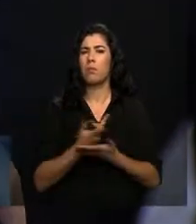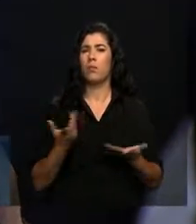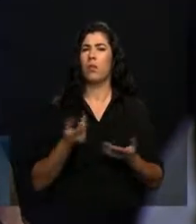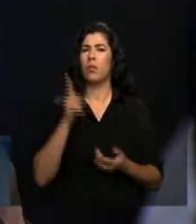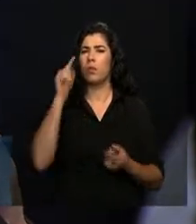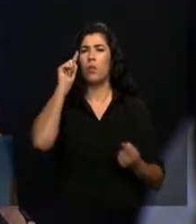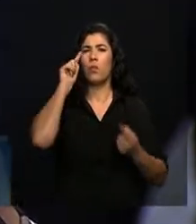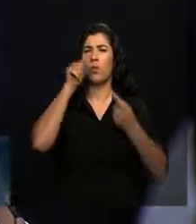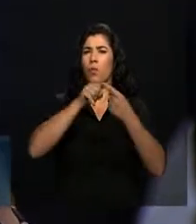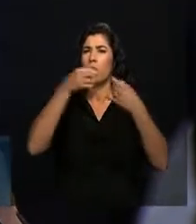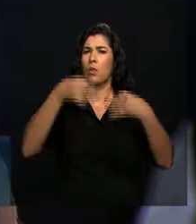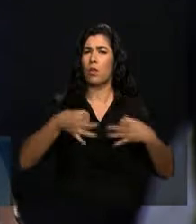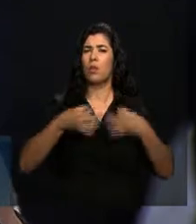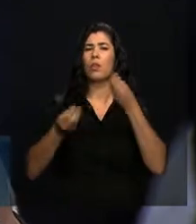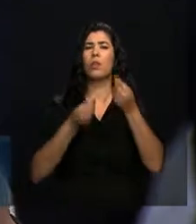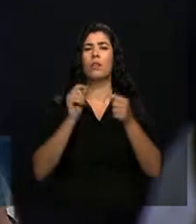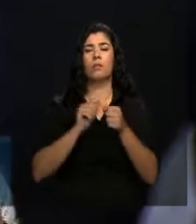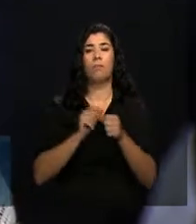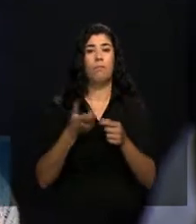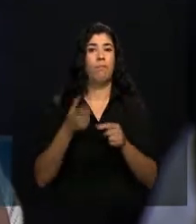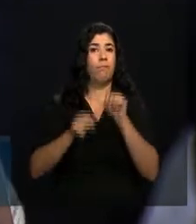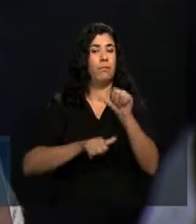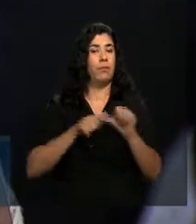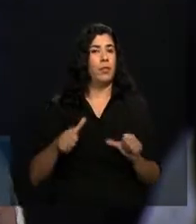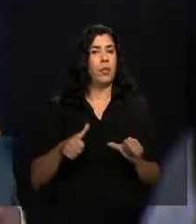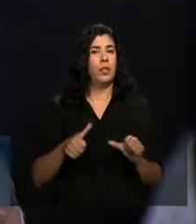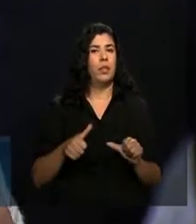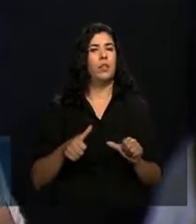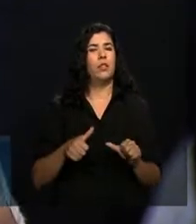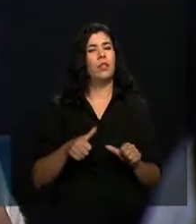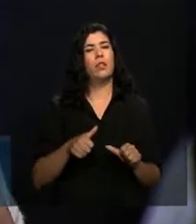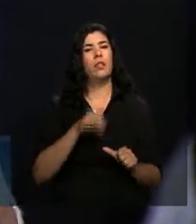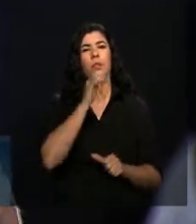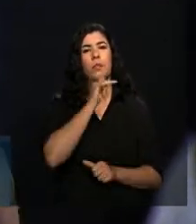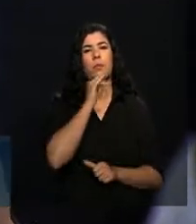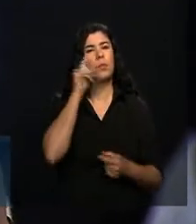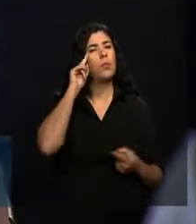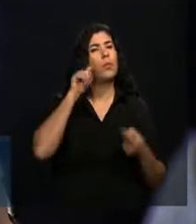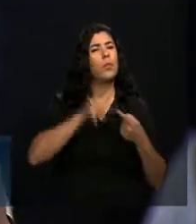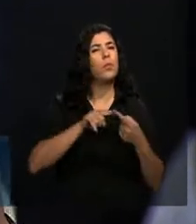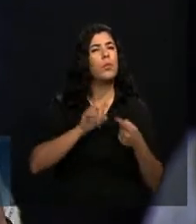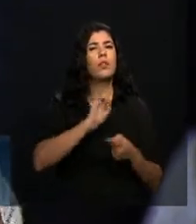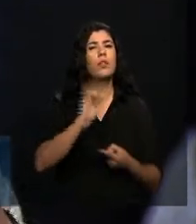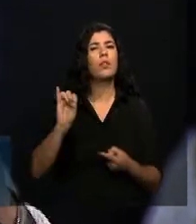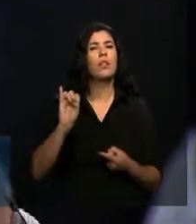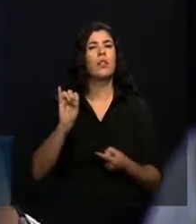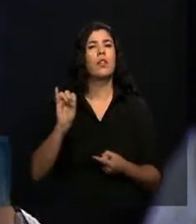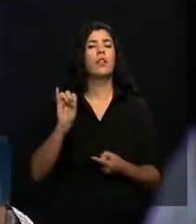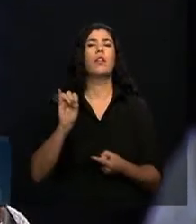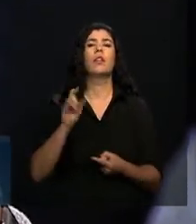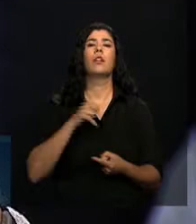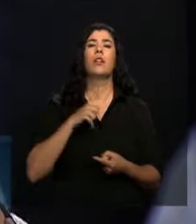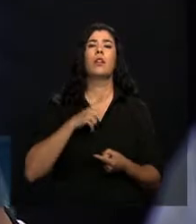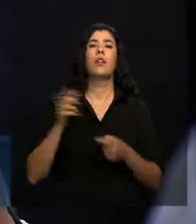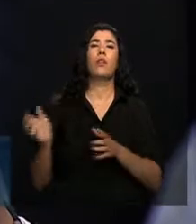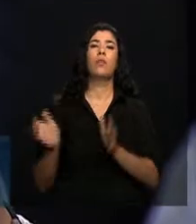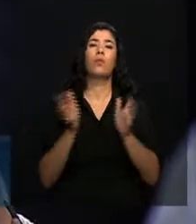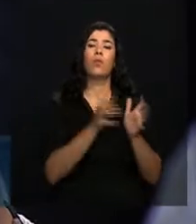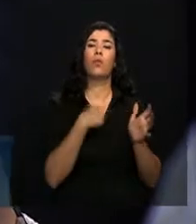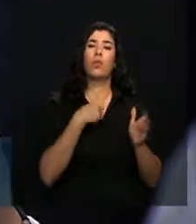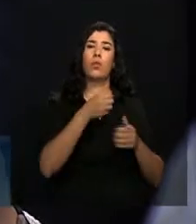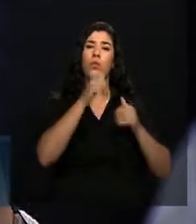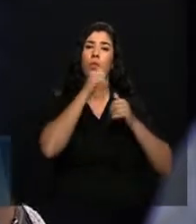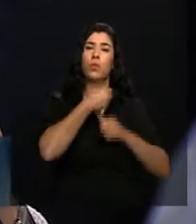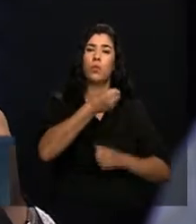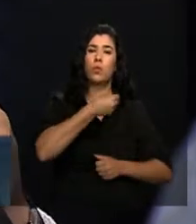concorda com isso, o pode ser feito para mudar, no caso de concordar. E a outra coisa, mais para o nosso lado, a gente queria saber se